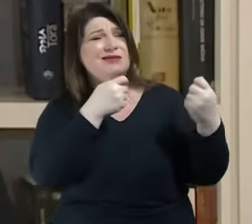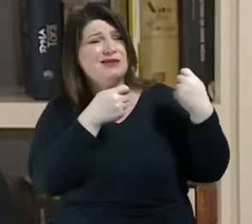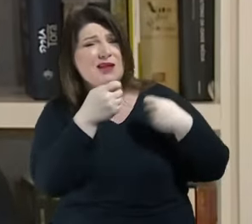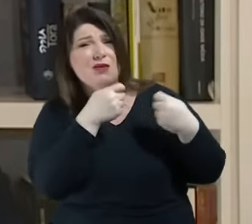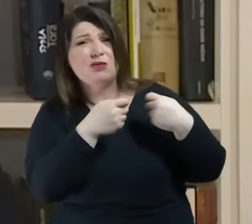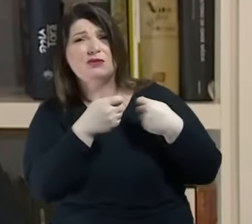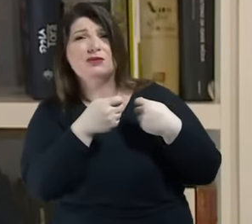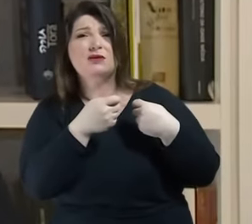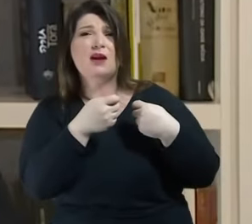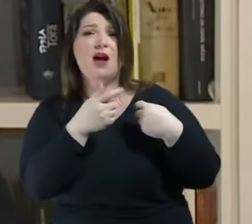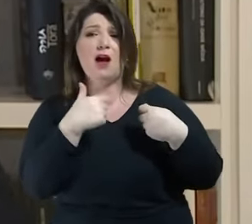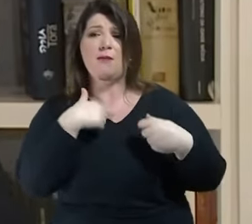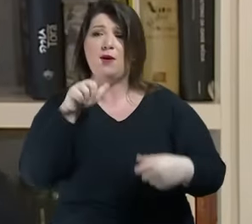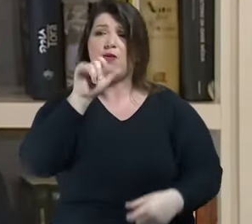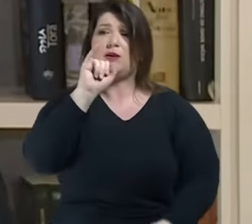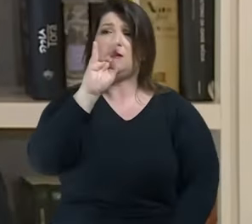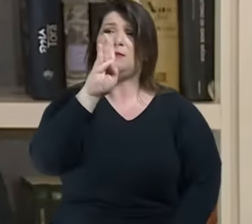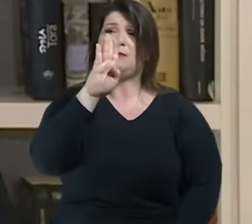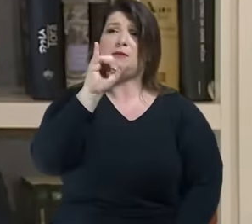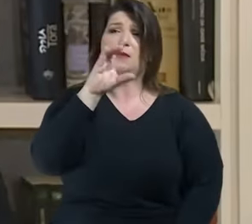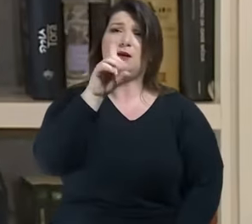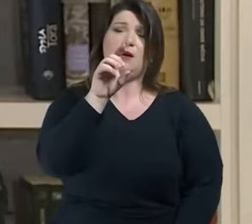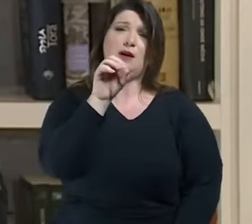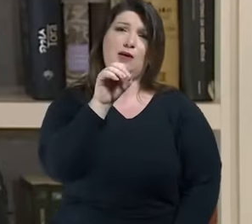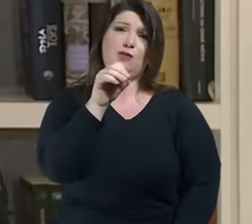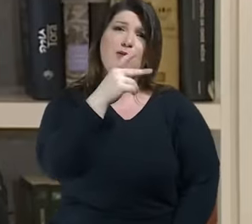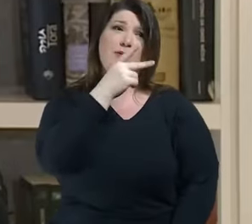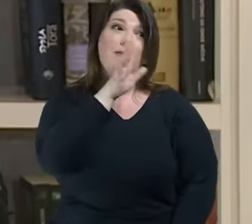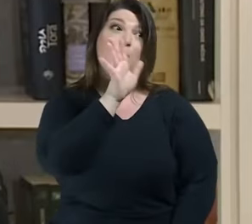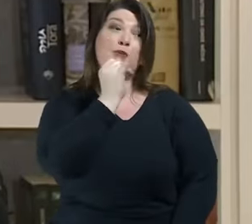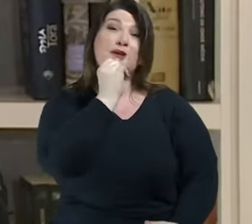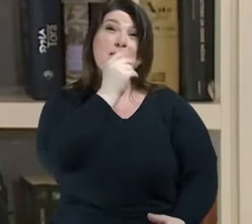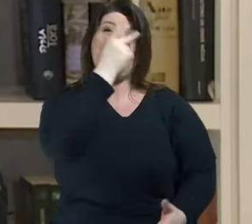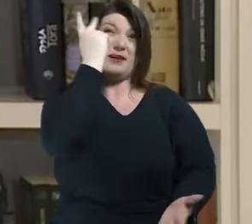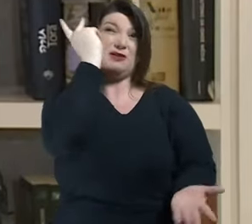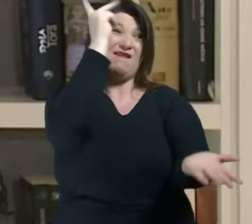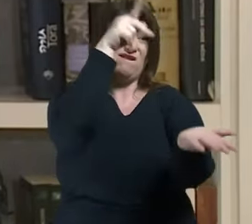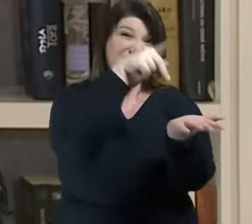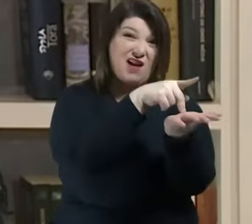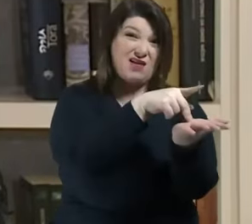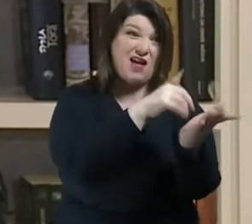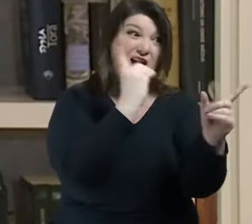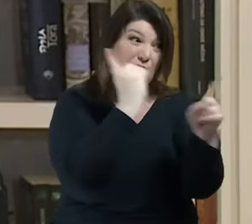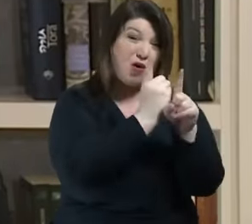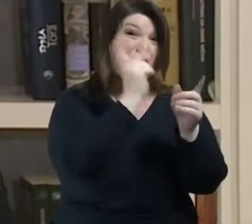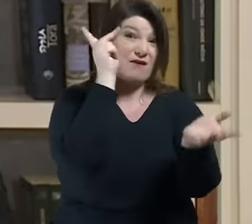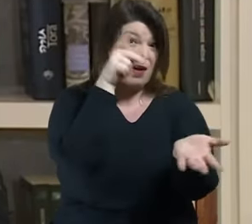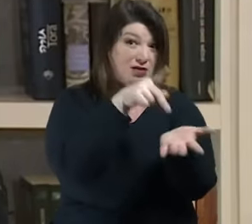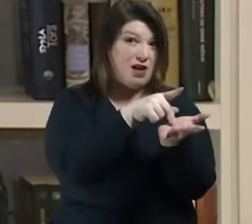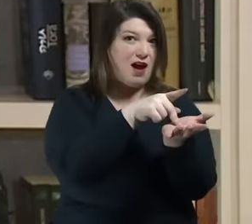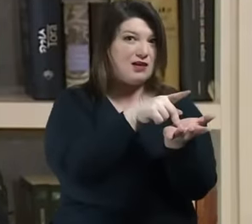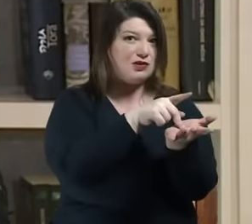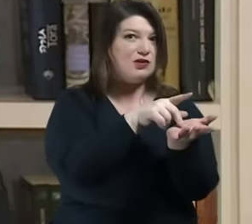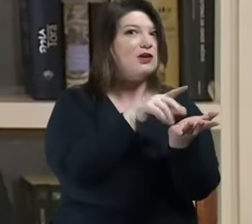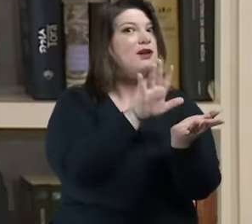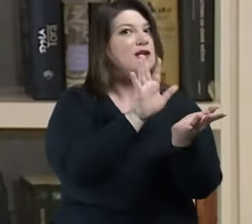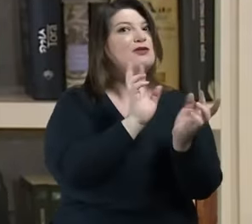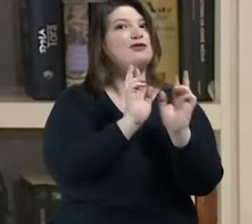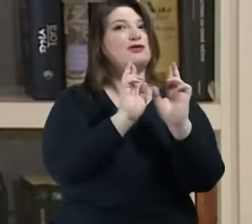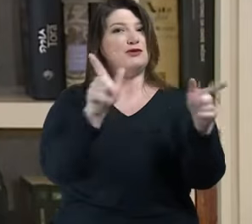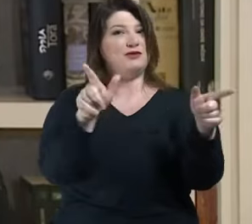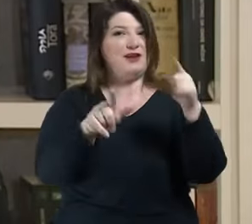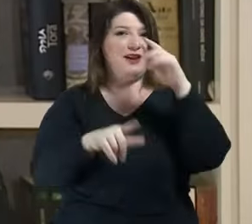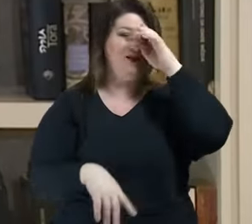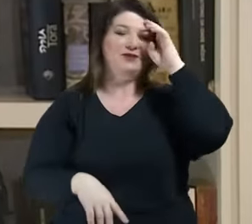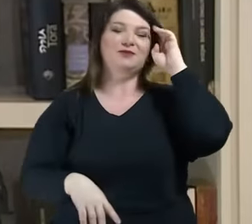exemplo, fosse para pessoas reais em encontros reais. Aqui está uma pista, uma pista para nós pensarmos, não